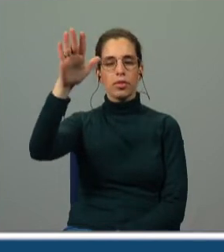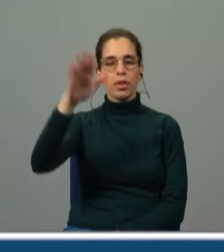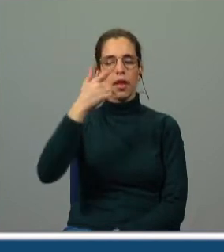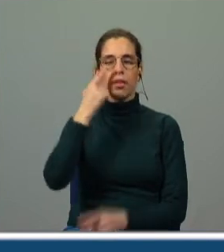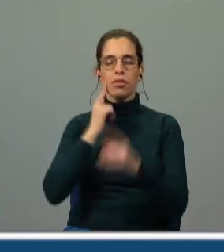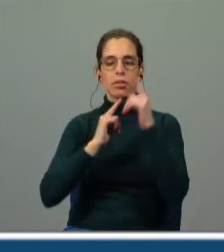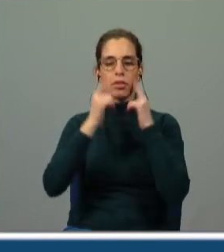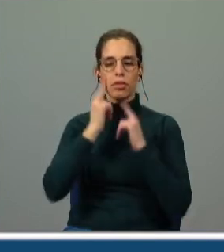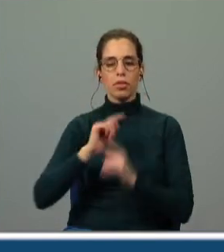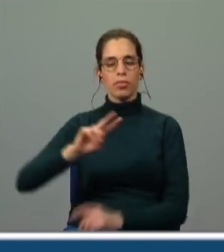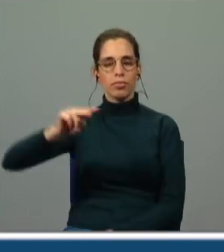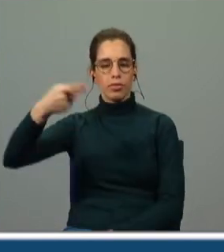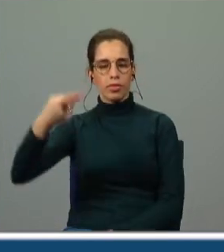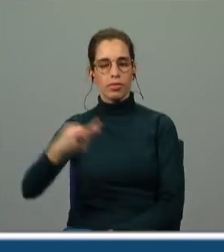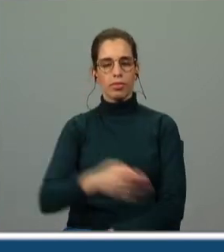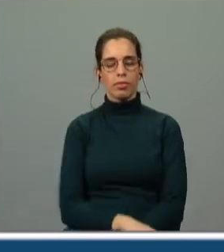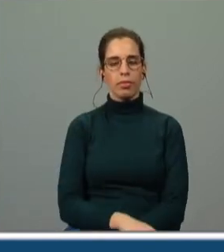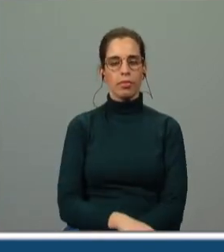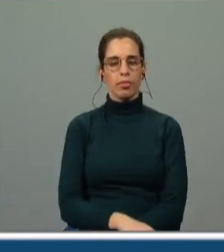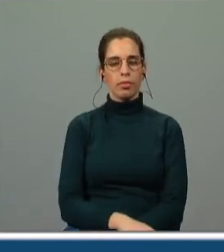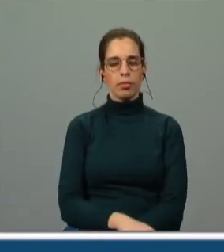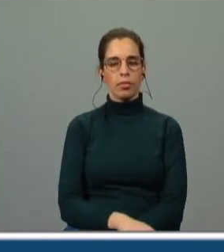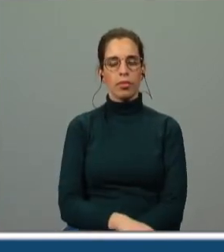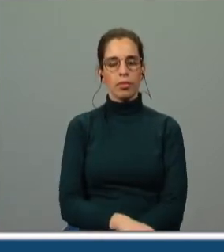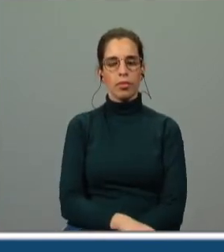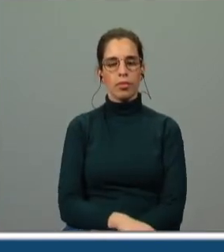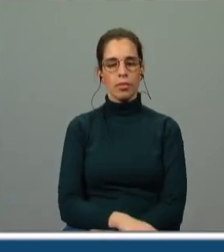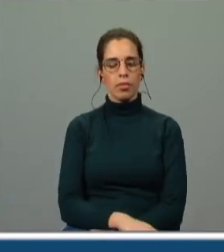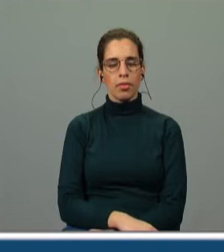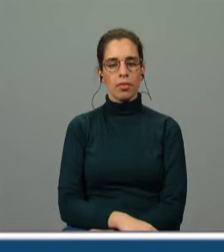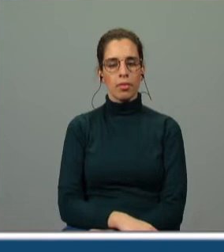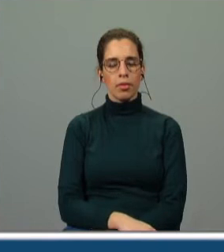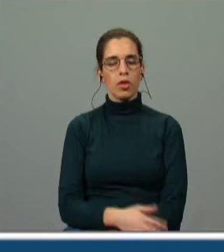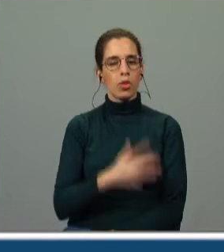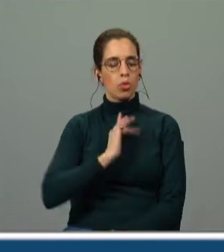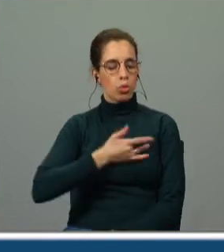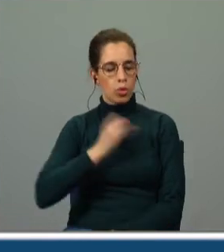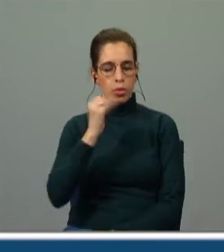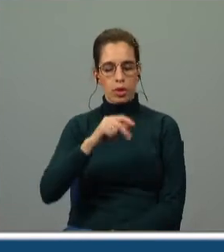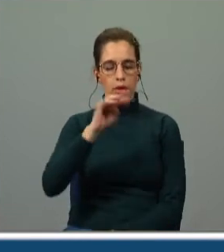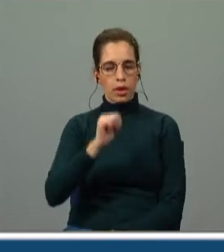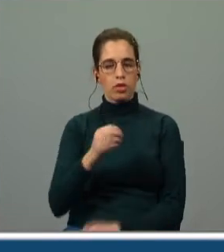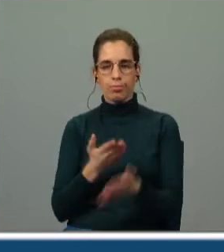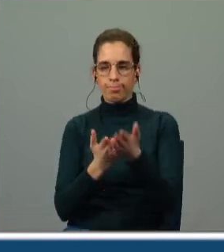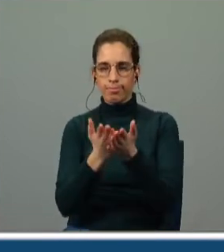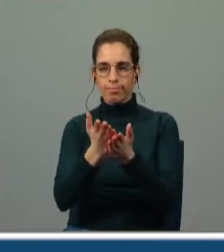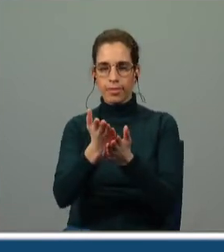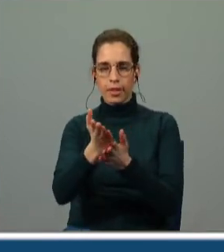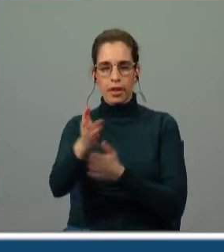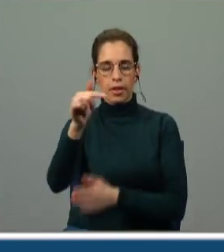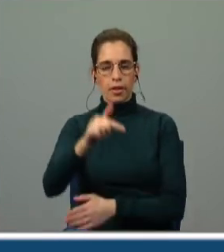choradas transformaram o nome lhe puseram que ainda dura dos amores de Inês que ali passaram vede